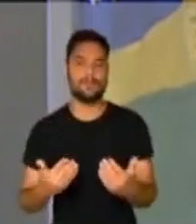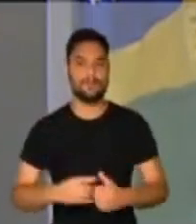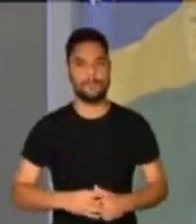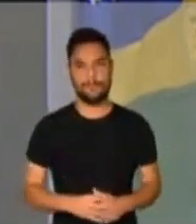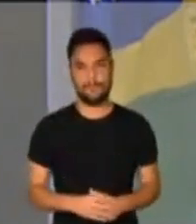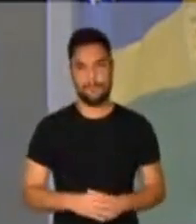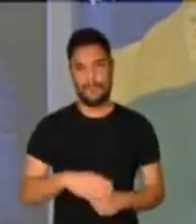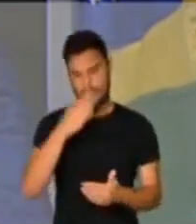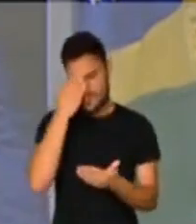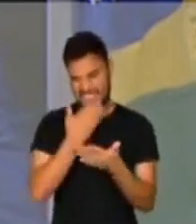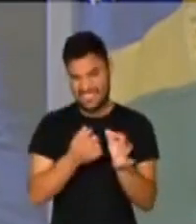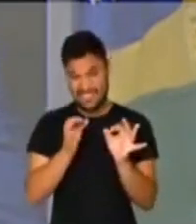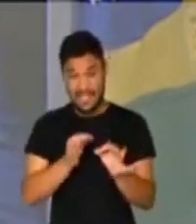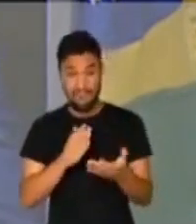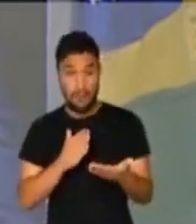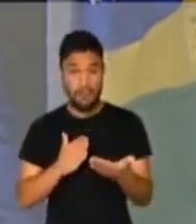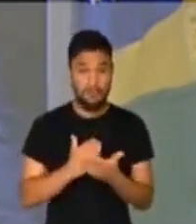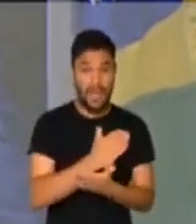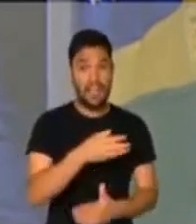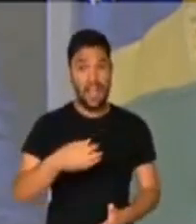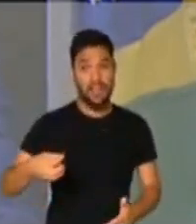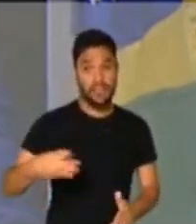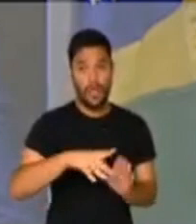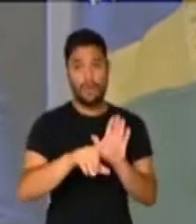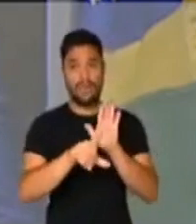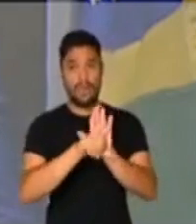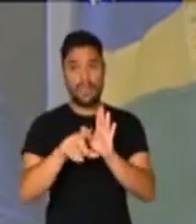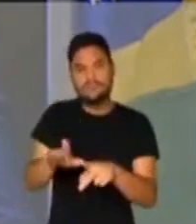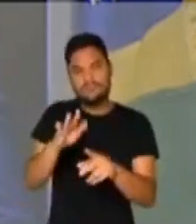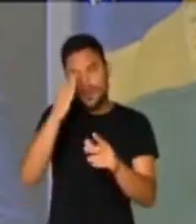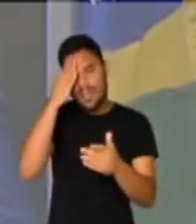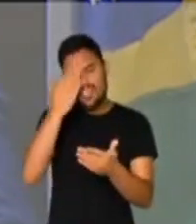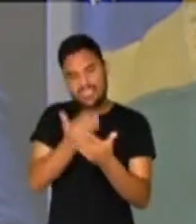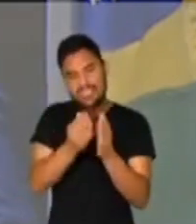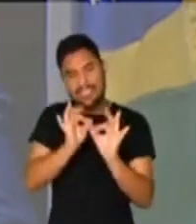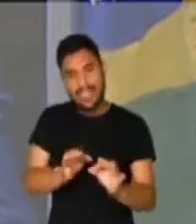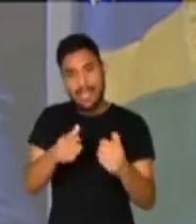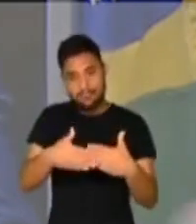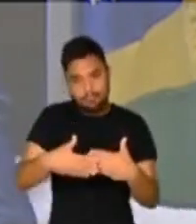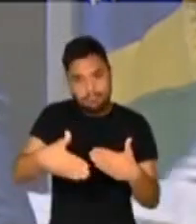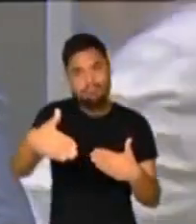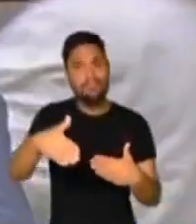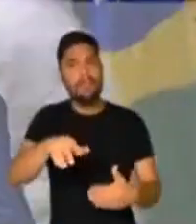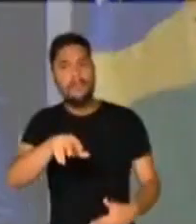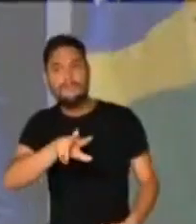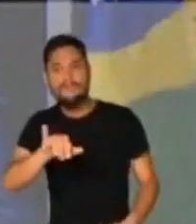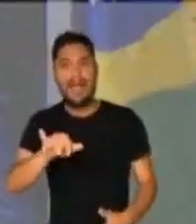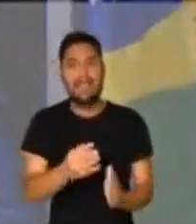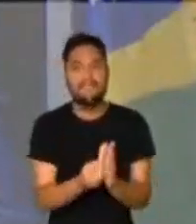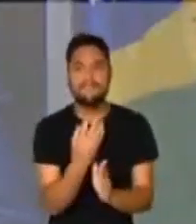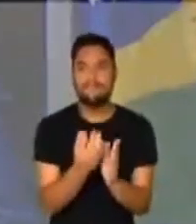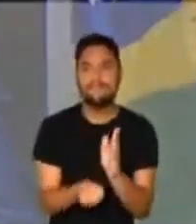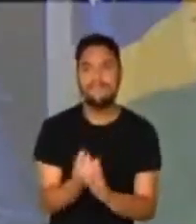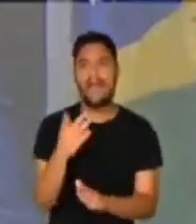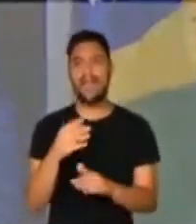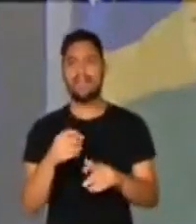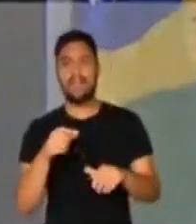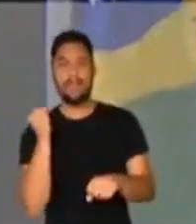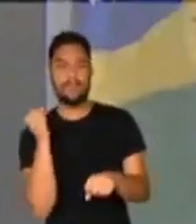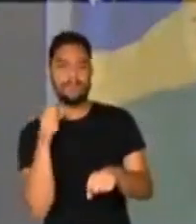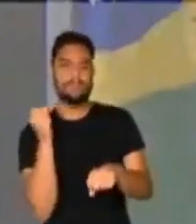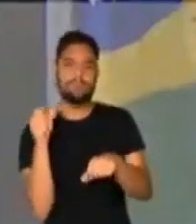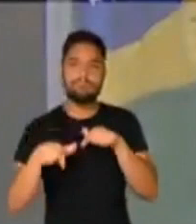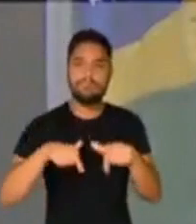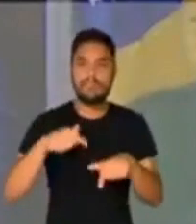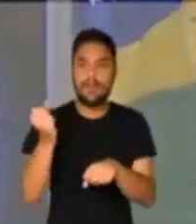da aprovação da reforma da Previdência, o Brasil vai ter muitos investimentos, empregos novamente, e